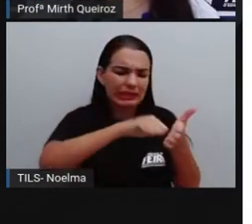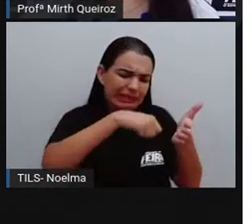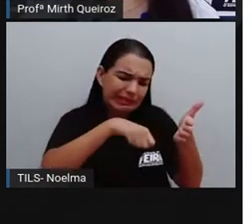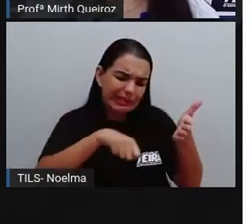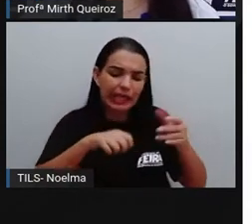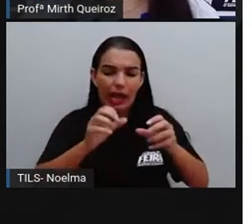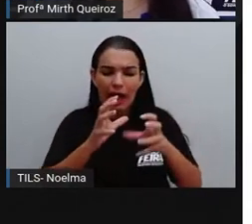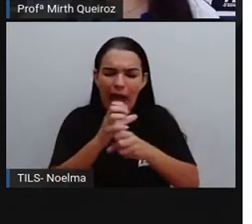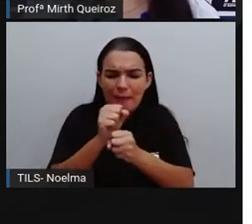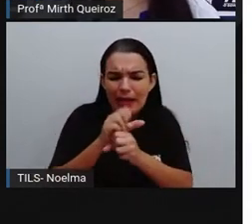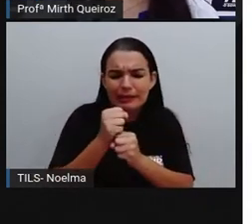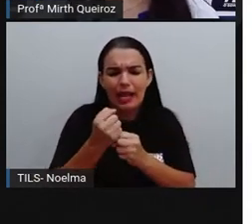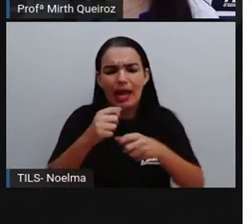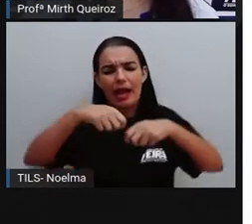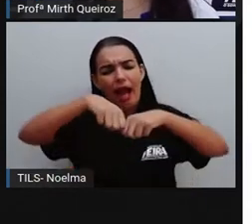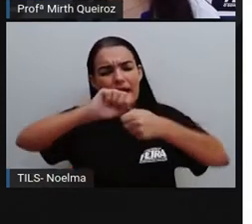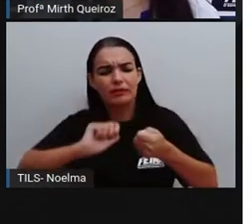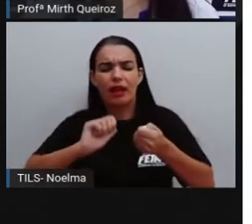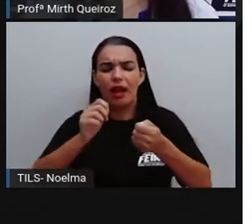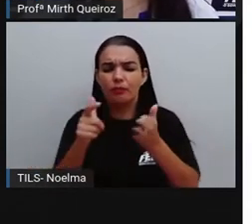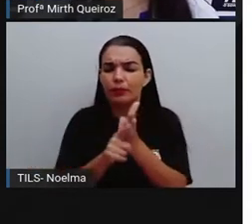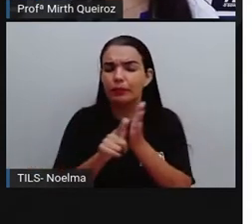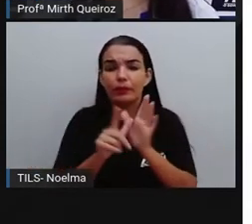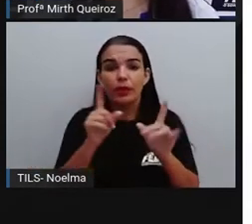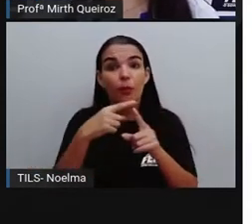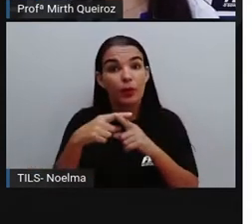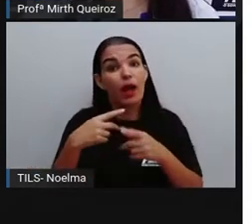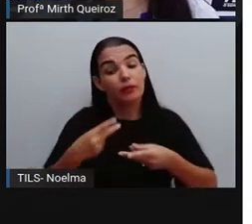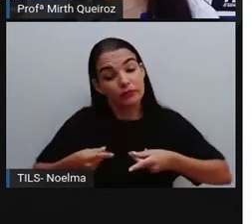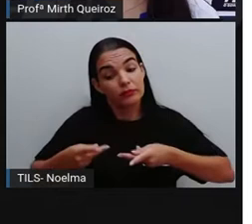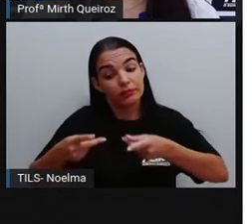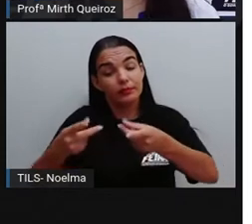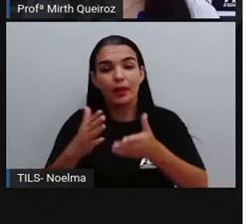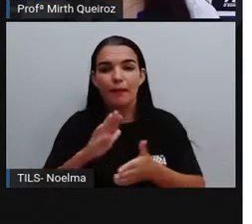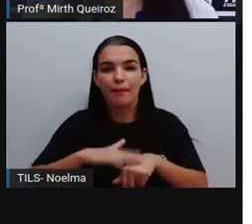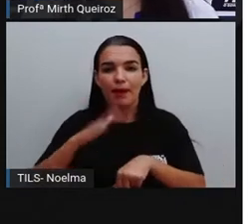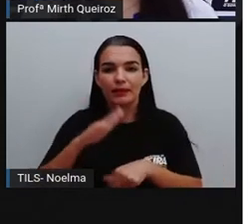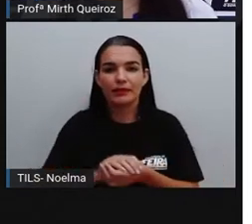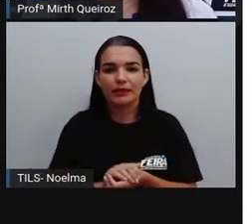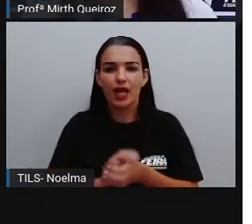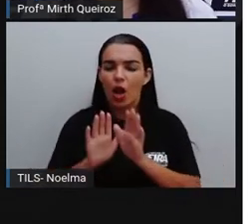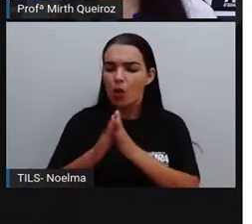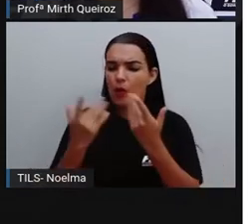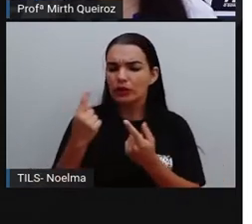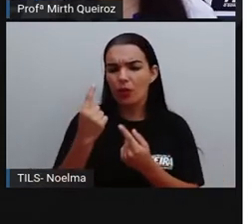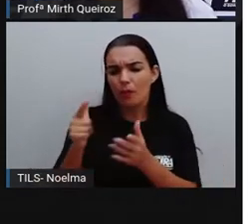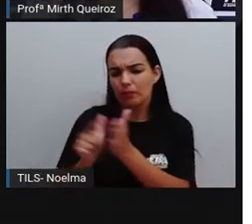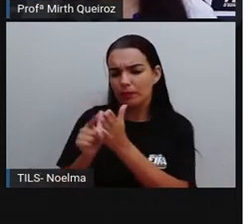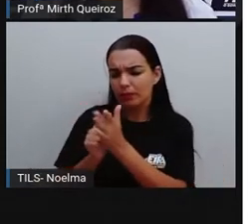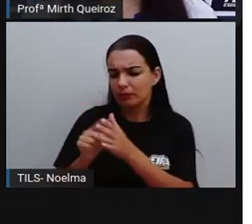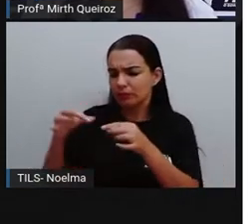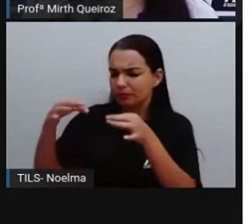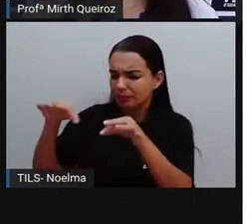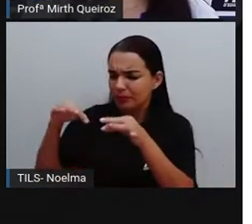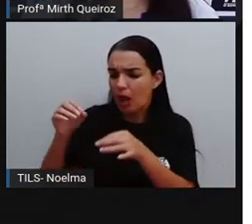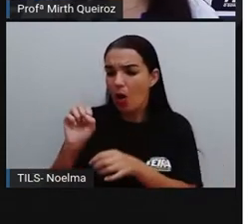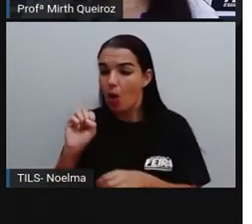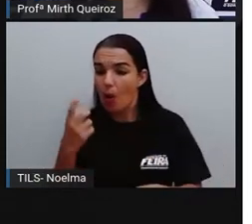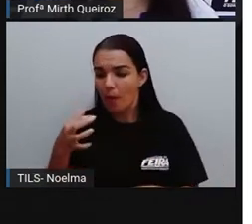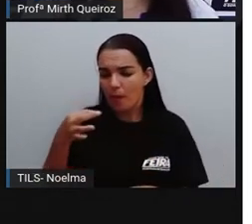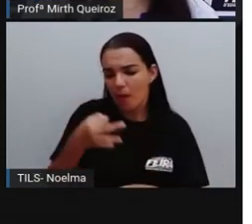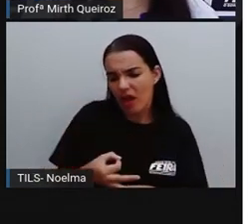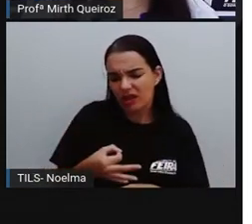amasse as notas. Assim, elas duram mais. Quando uma nota ou moeda estiver muito